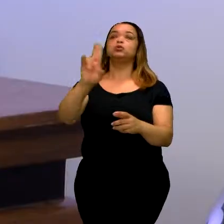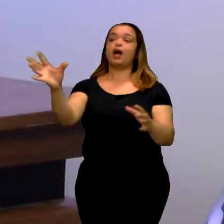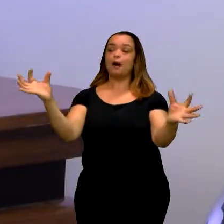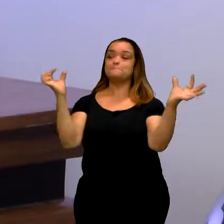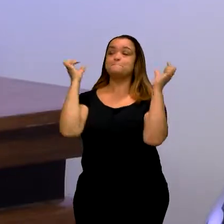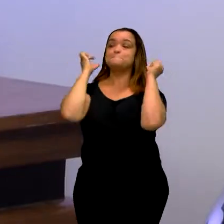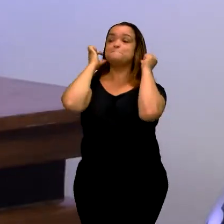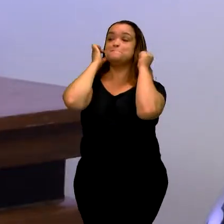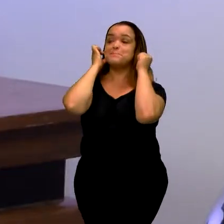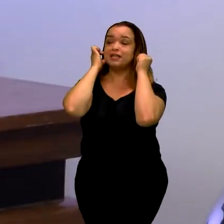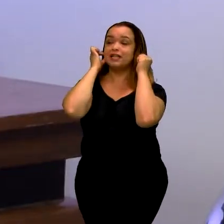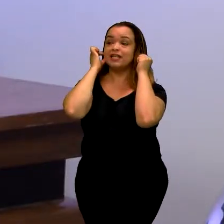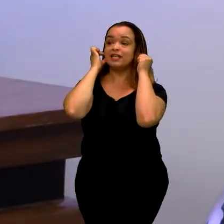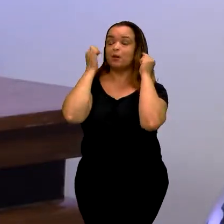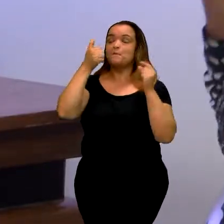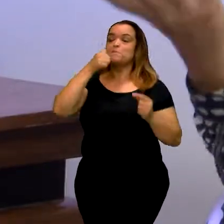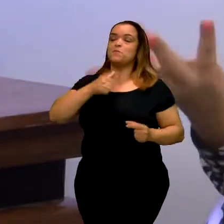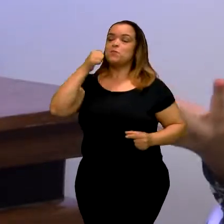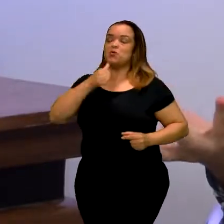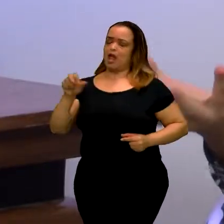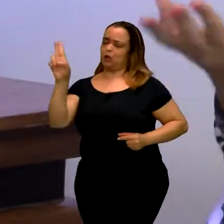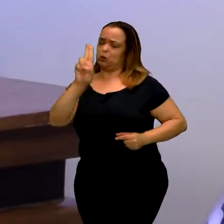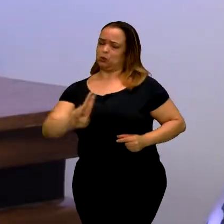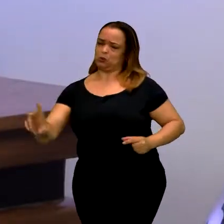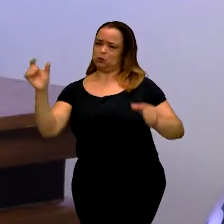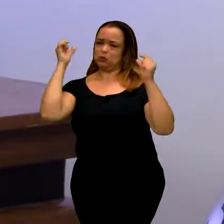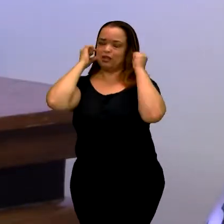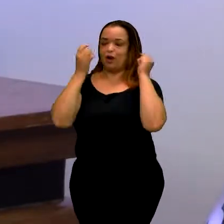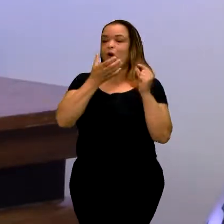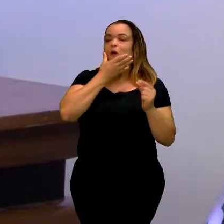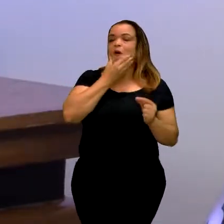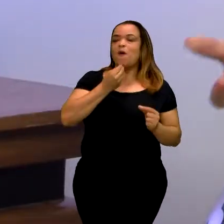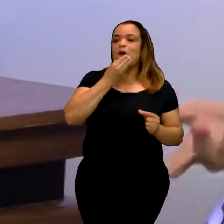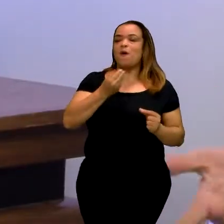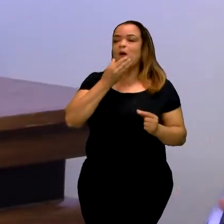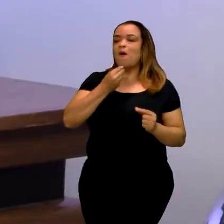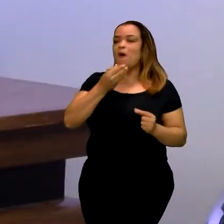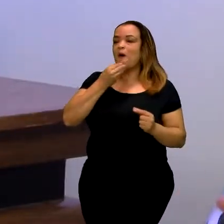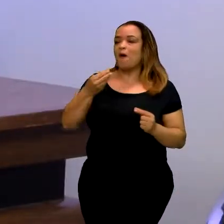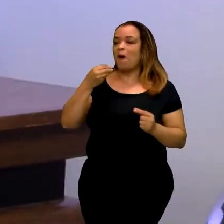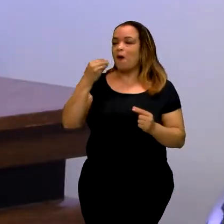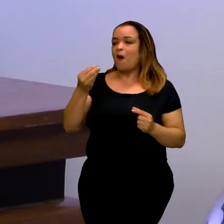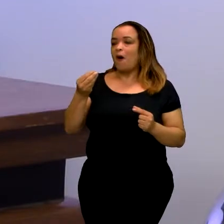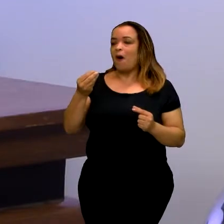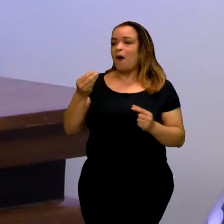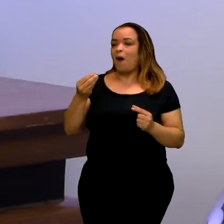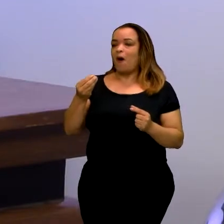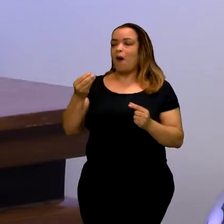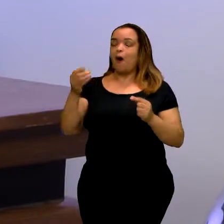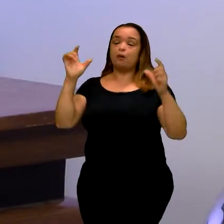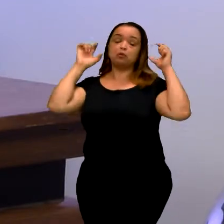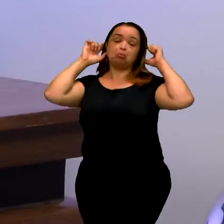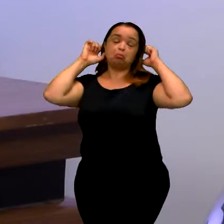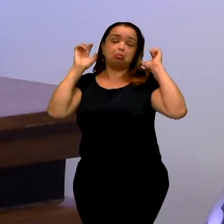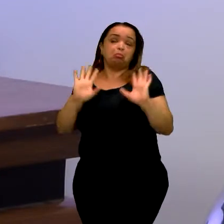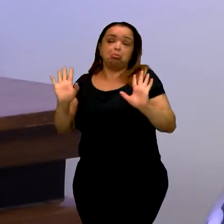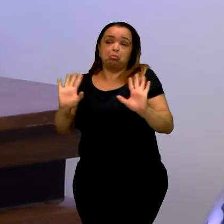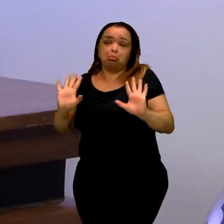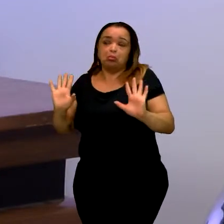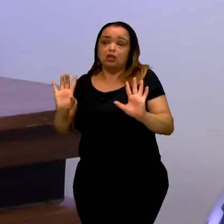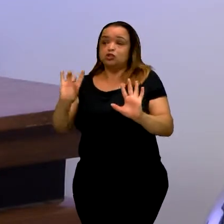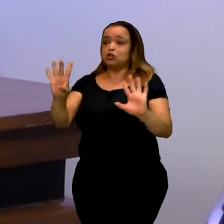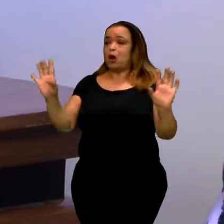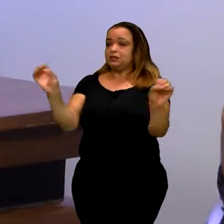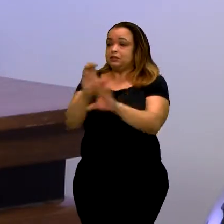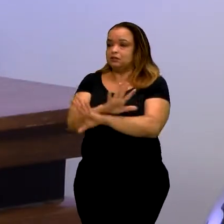avô falava para as mulheres usarem brinco e os homens do cabaneirismo ter as orelhas. Minha avó.